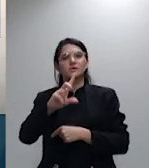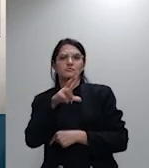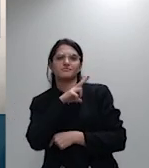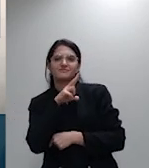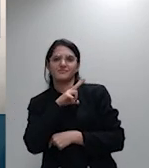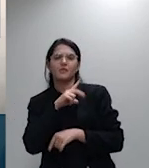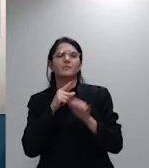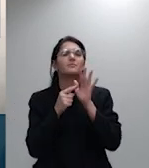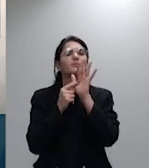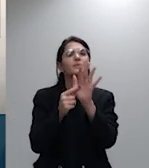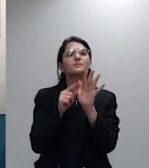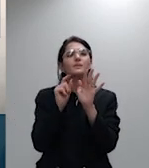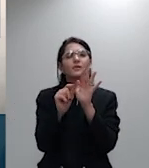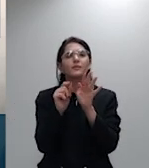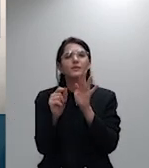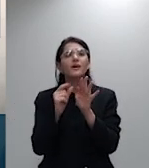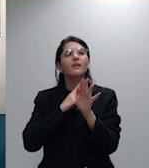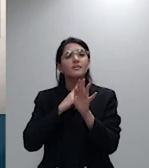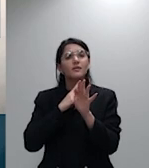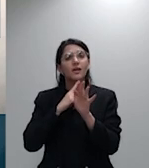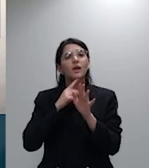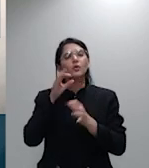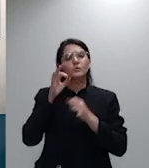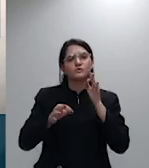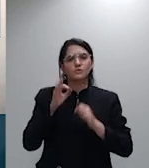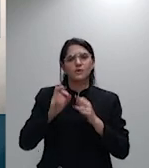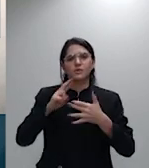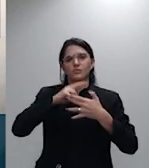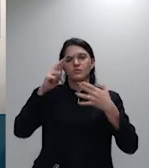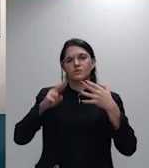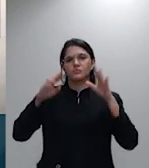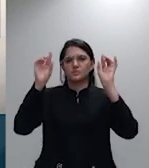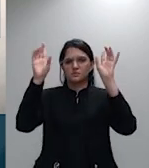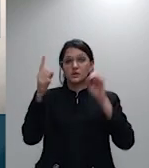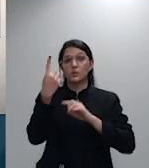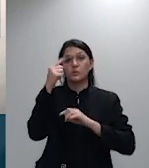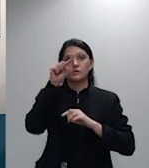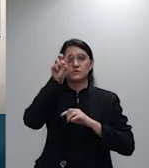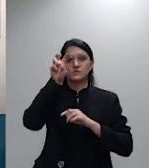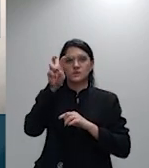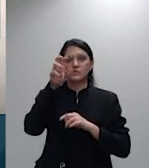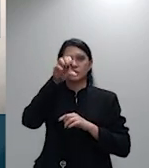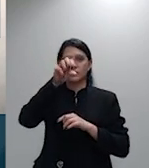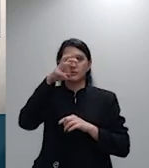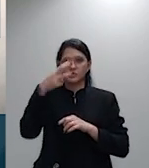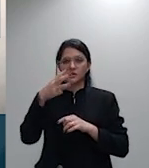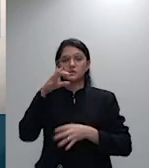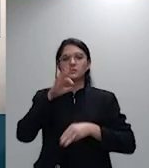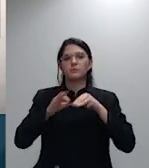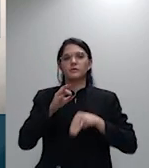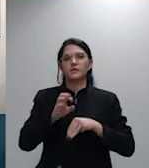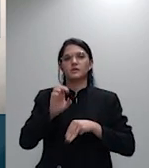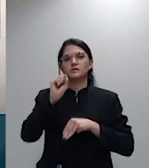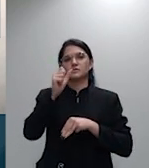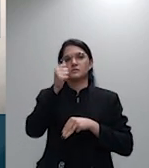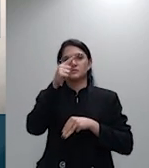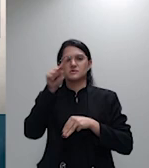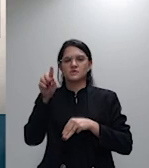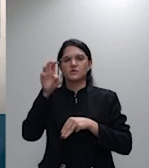julgado recurso especial 1593 786 ministro sanseverino terceira turma julgado em 22 de setembro 2016